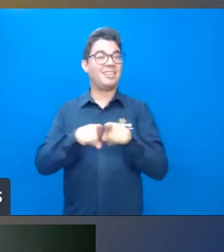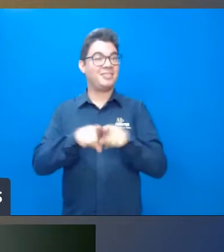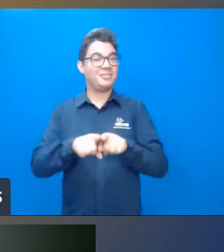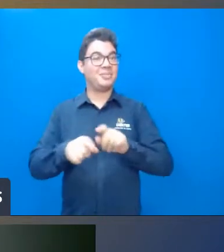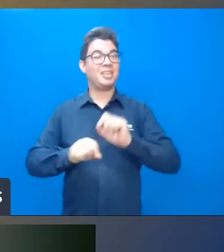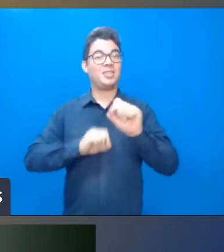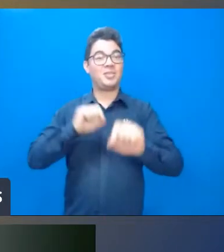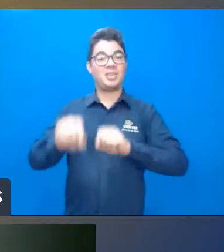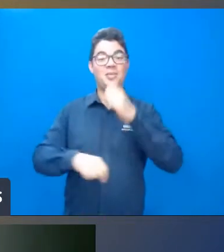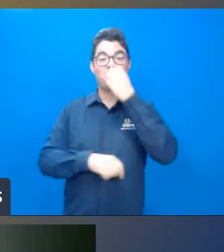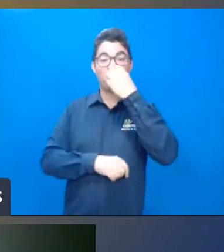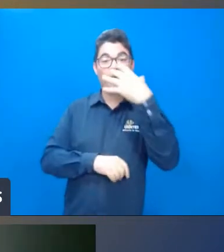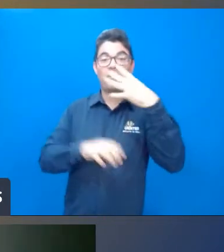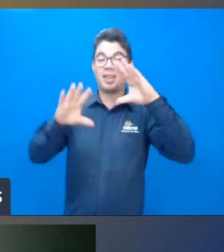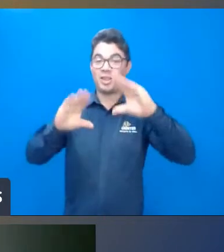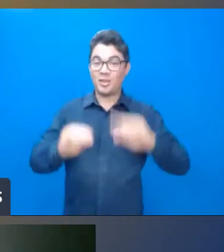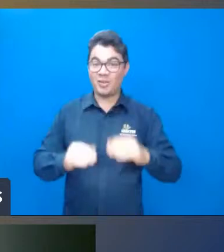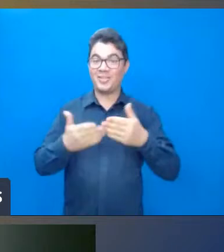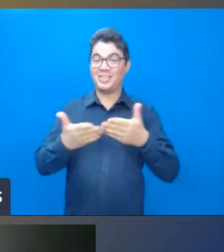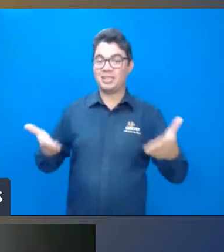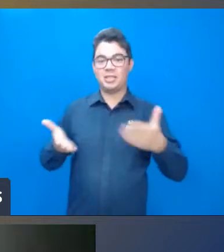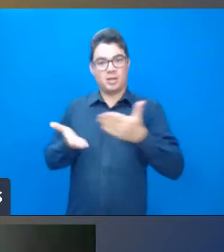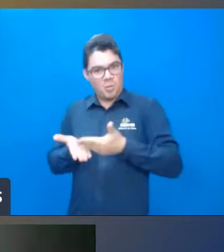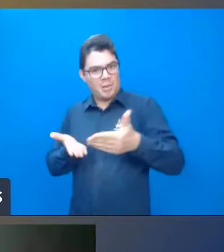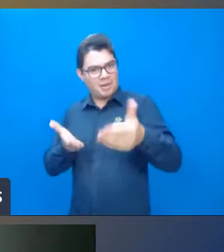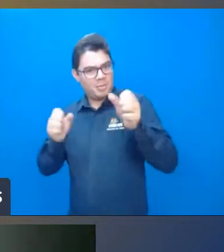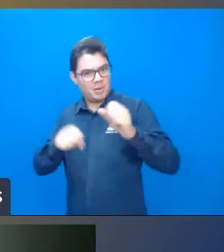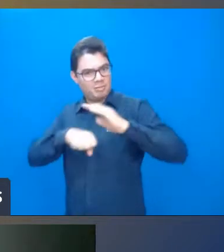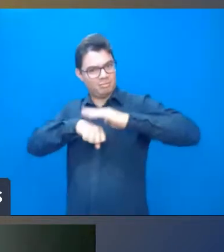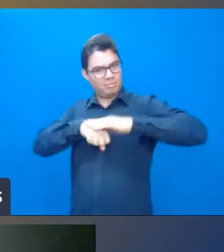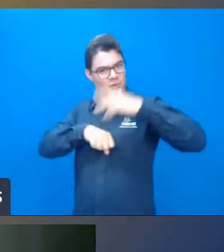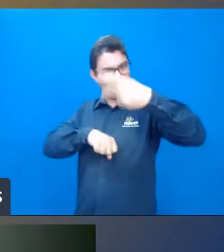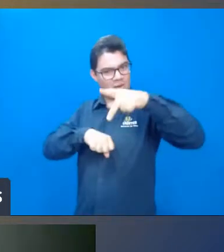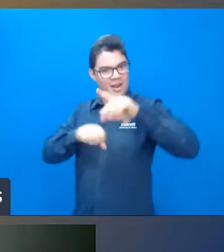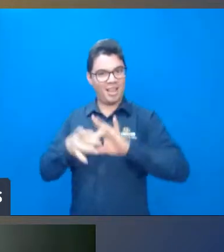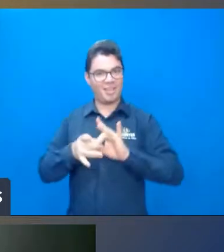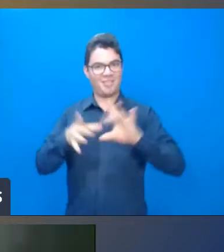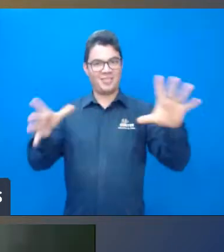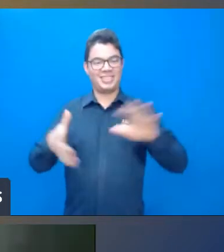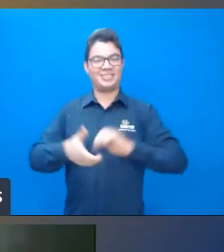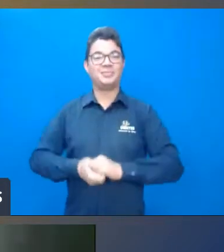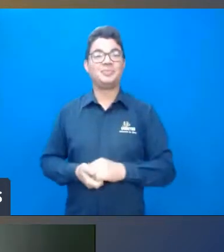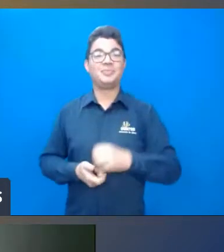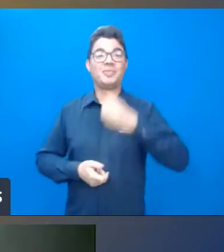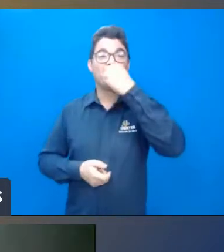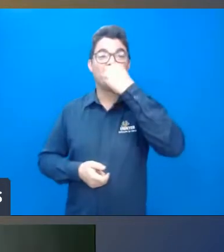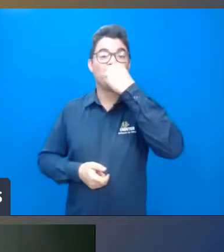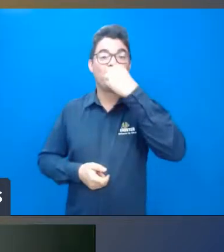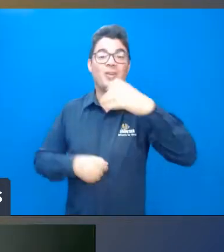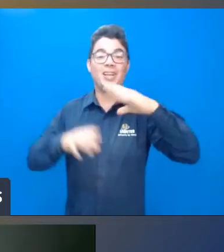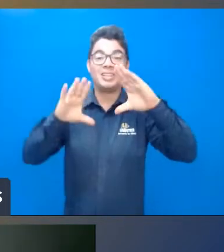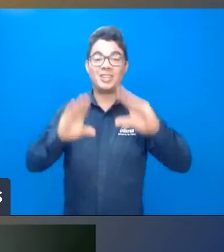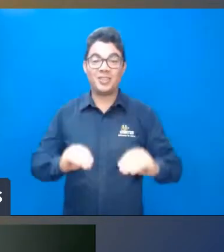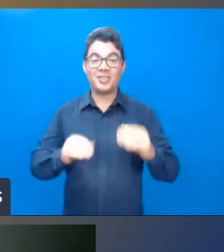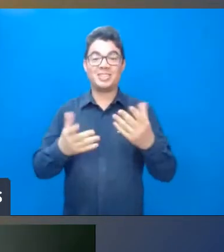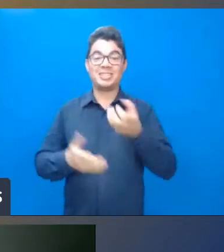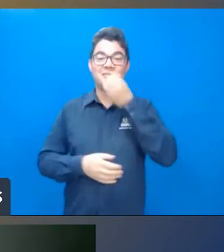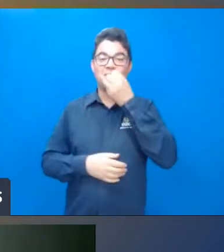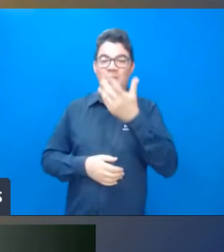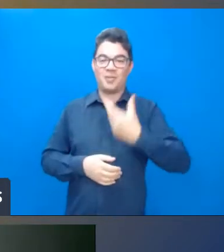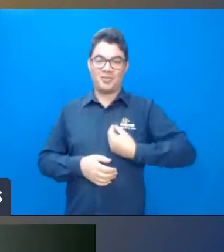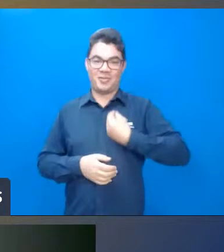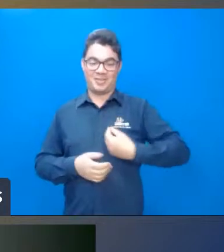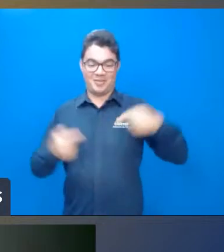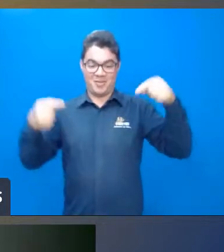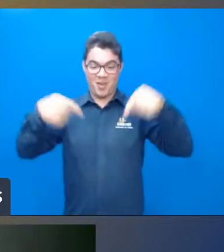Então, boa noite, professor. É com você, então. Boa noite. Primeiro, uma honra estar aqui na presença de vocês, né? No